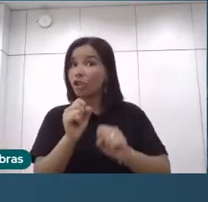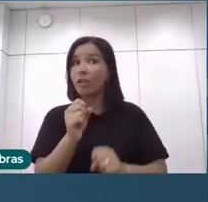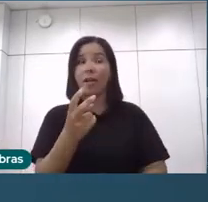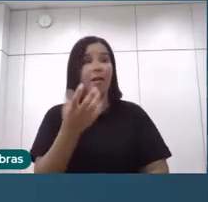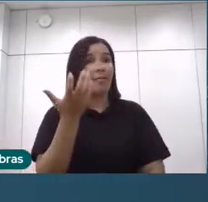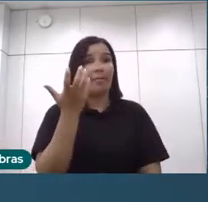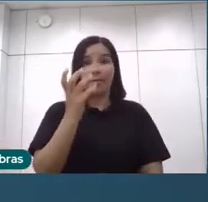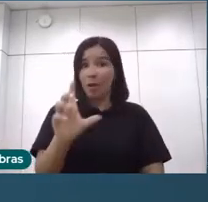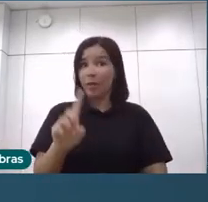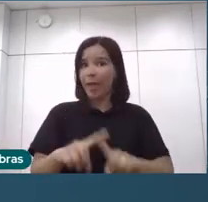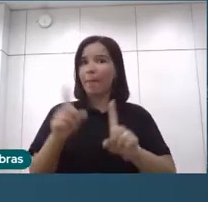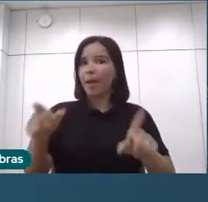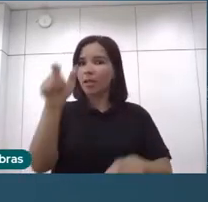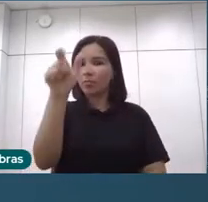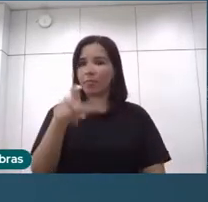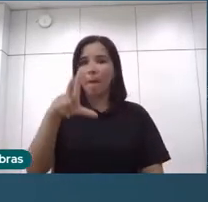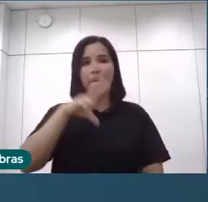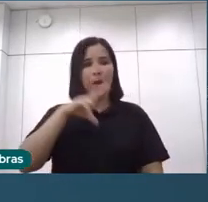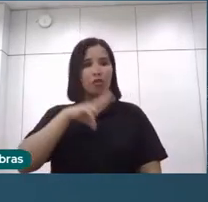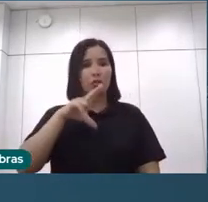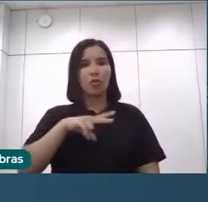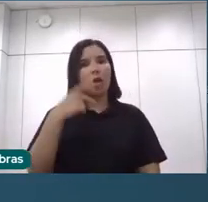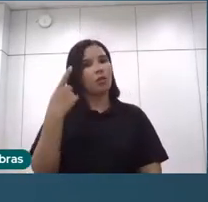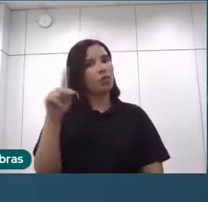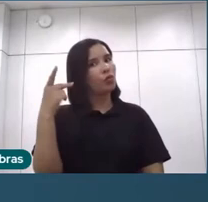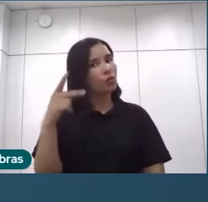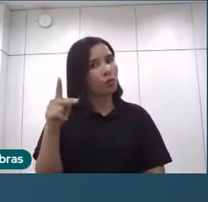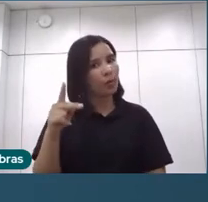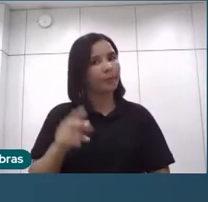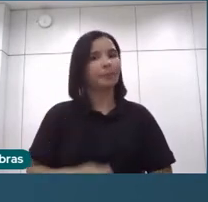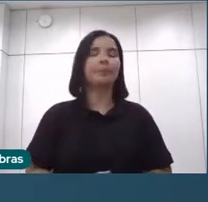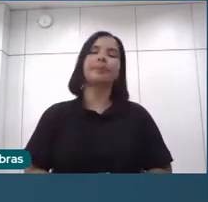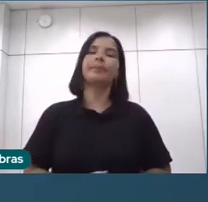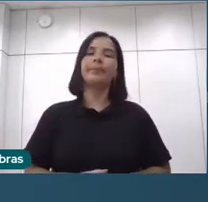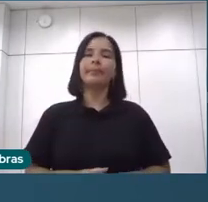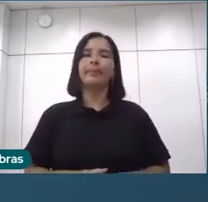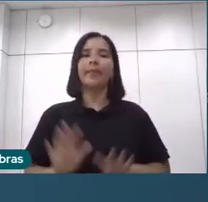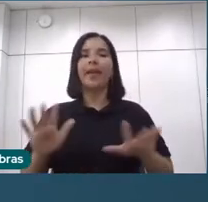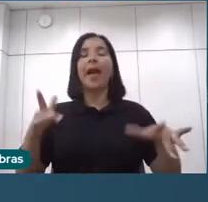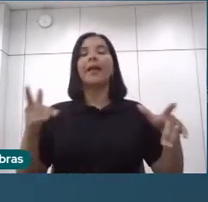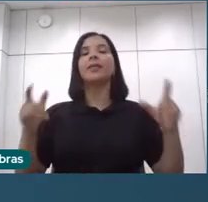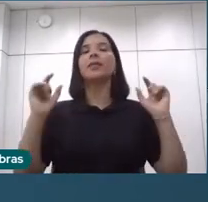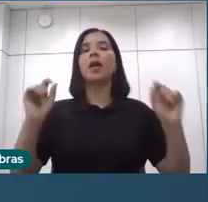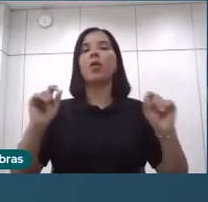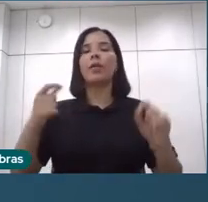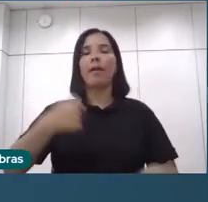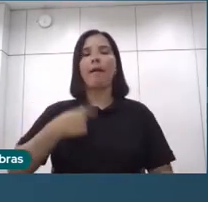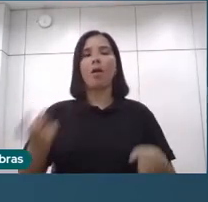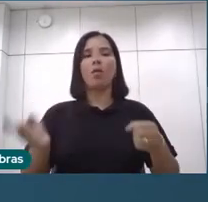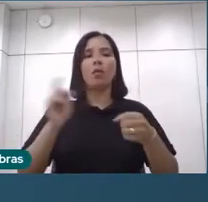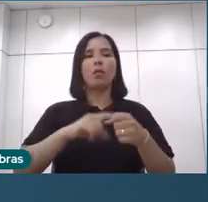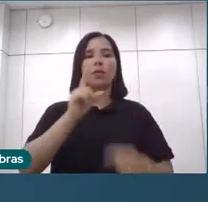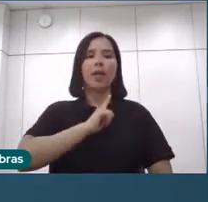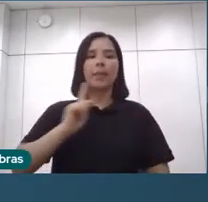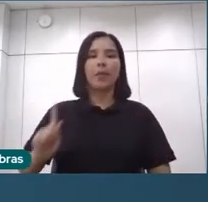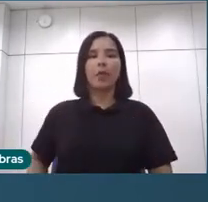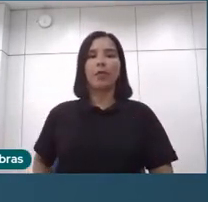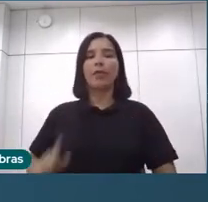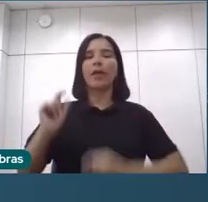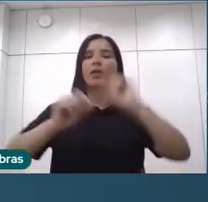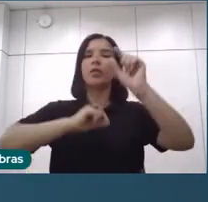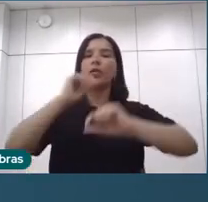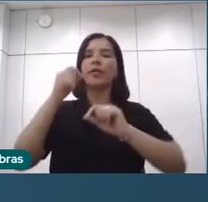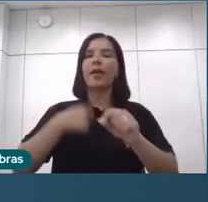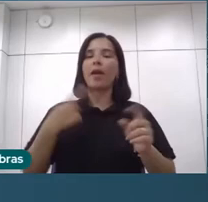Quero ou não quero, tem que ser uma decisão pessoal. E até quando eu voltei agora para o governo, eu estava na transição,